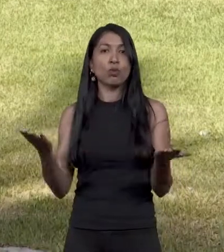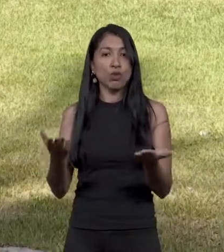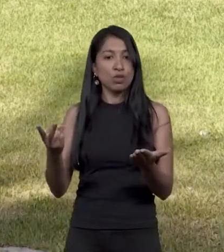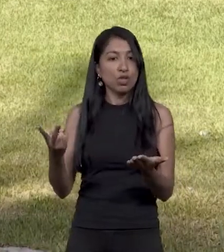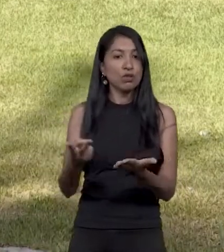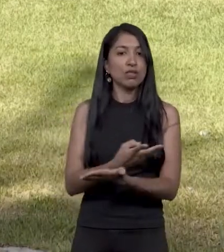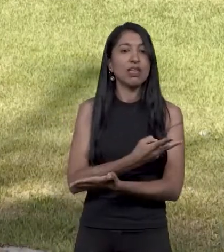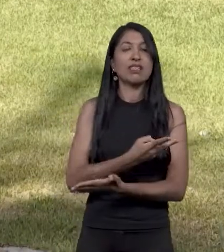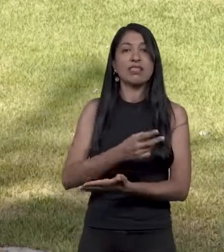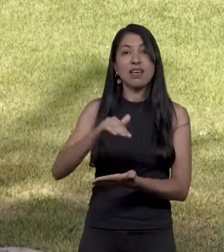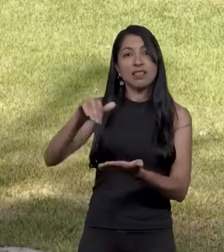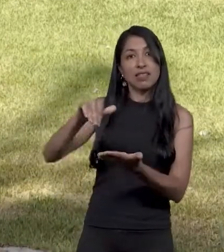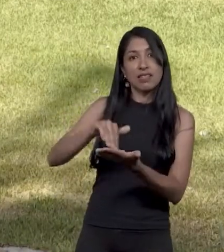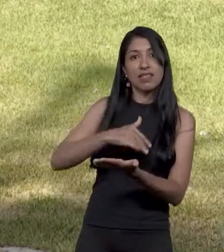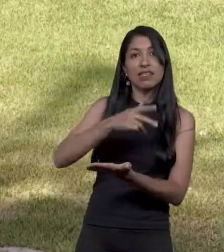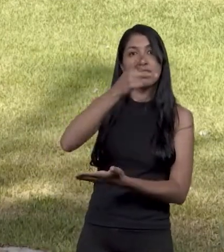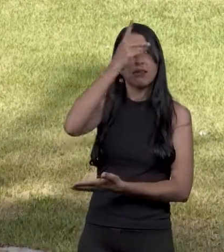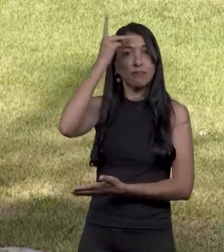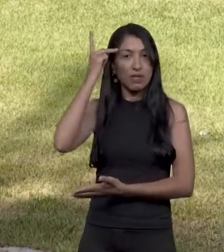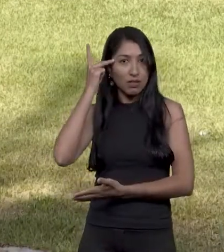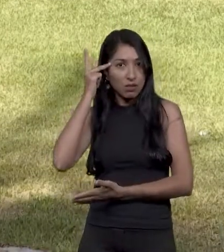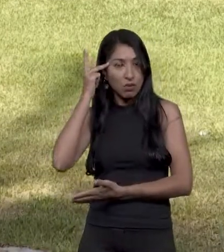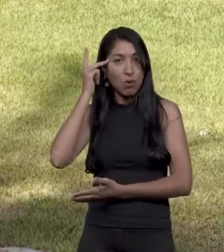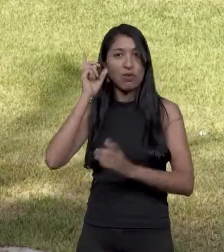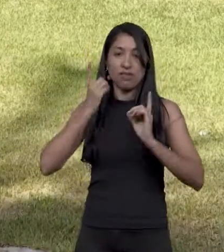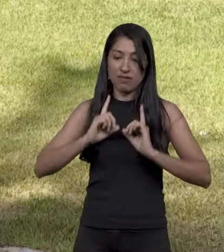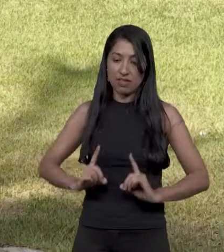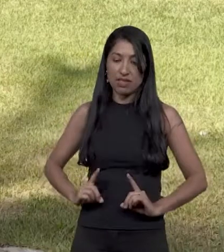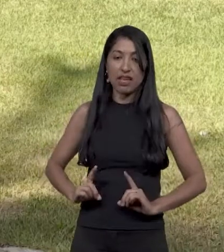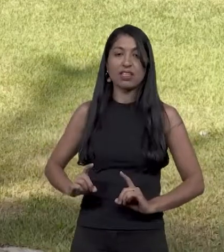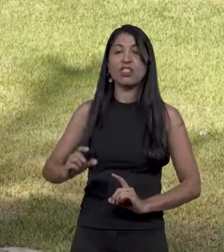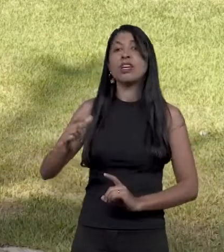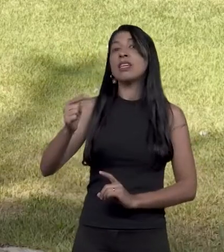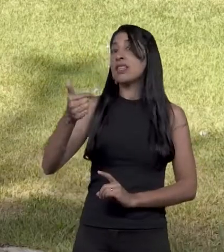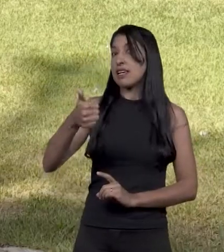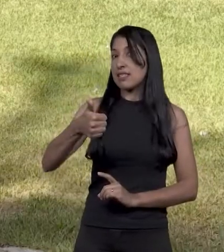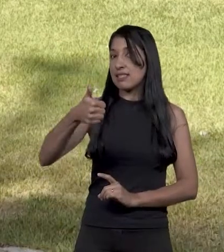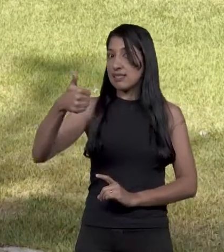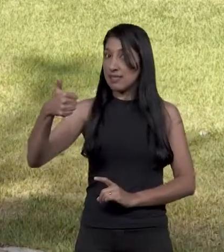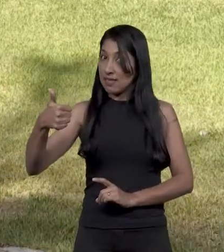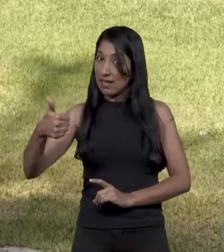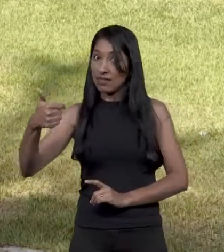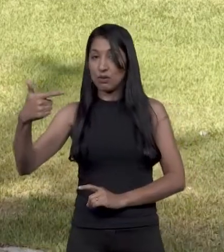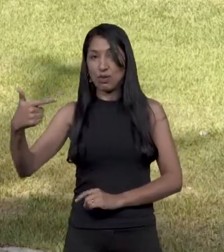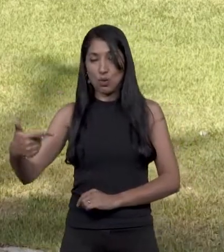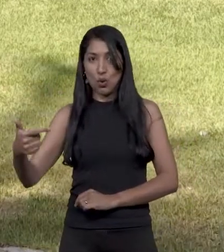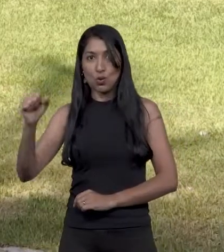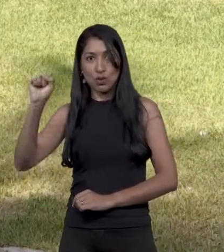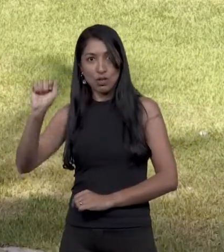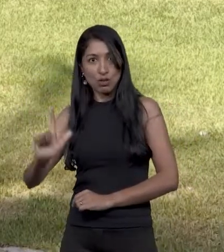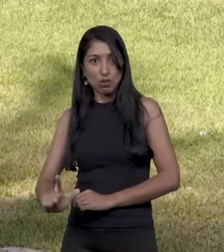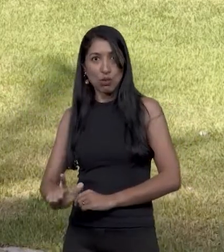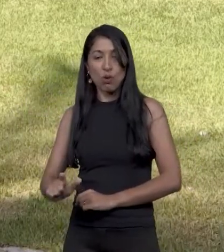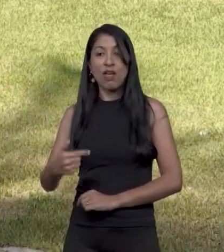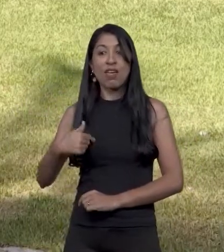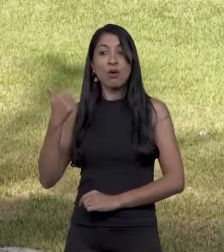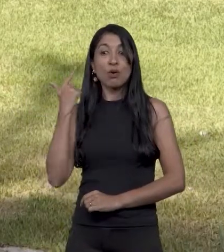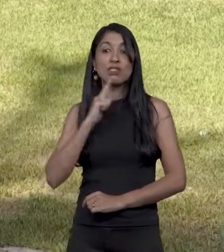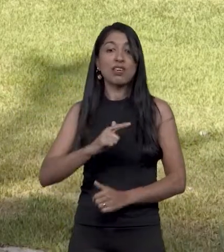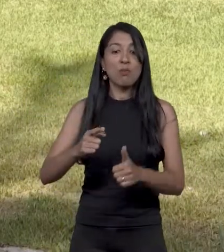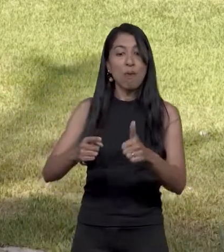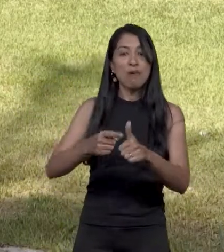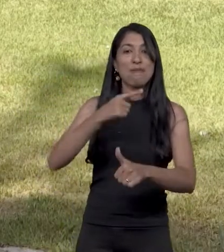hoje como a Secretaria da Pessoa com Deficiência, na 112 Sul. Lá eu pude arrumar o meu primeiro emprego como pessoa com